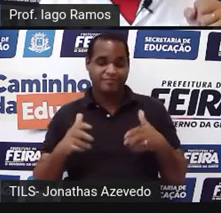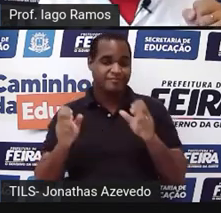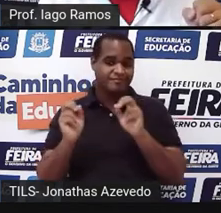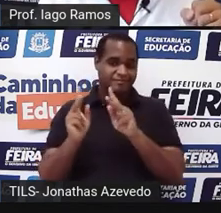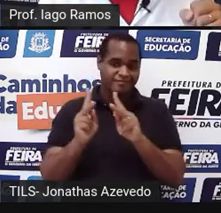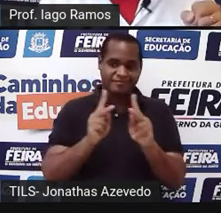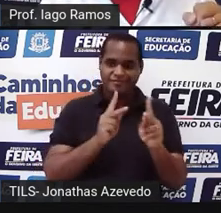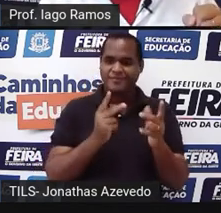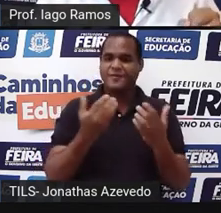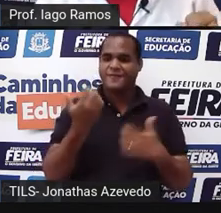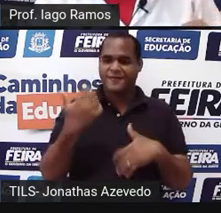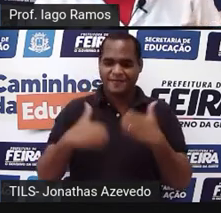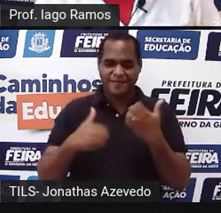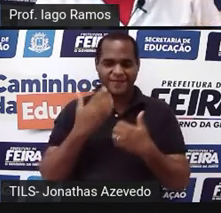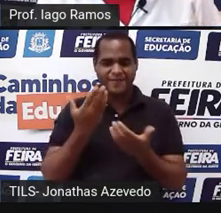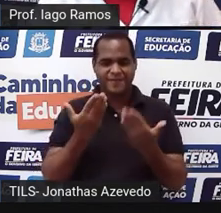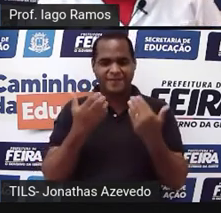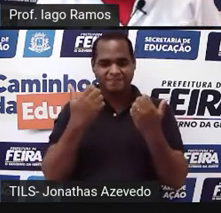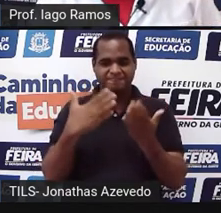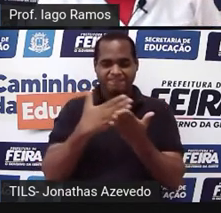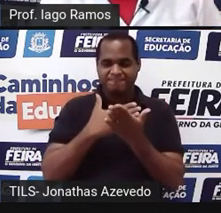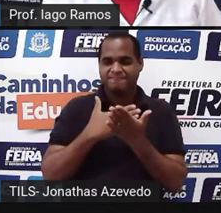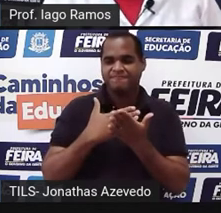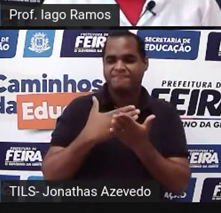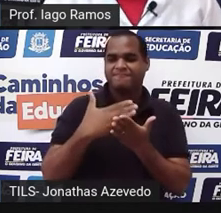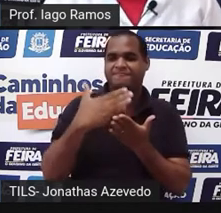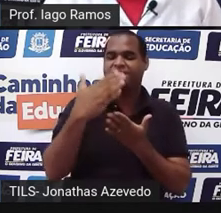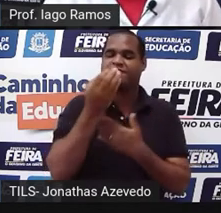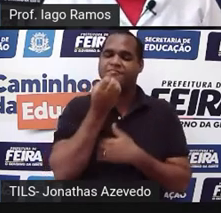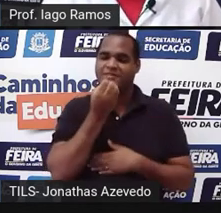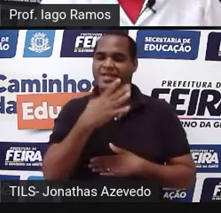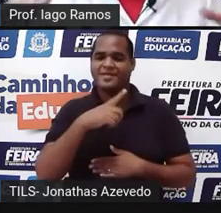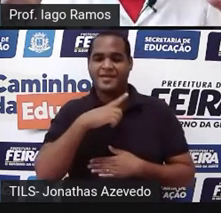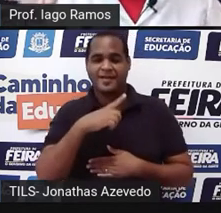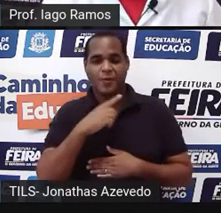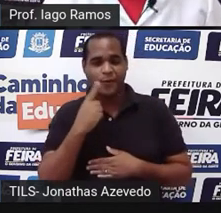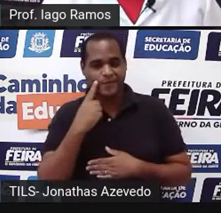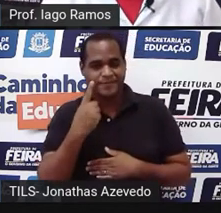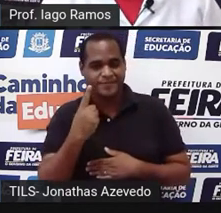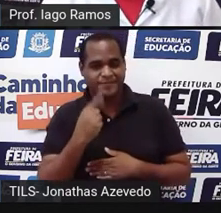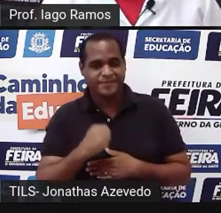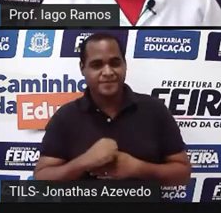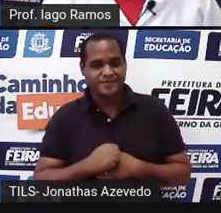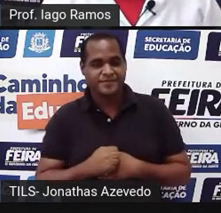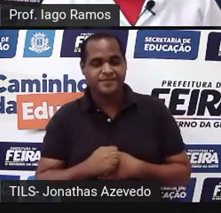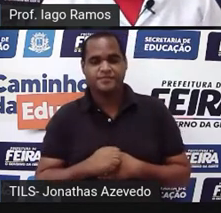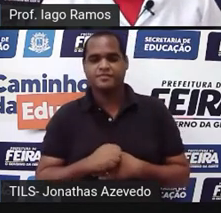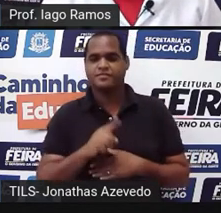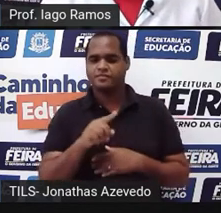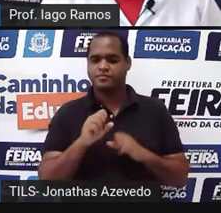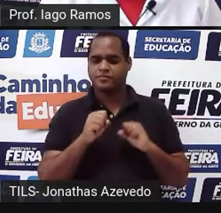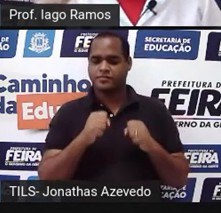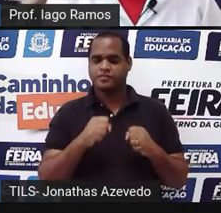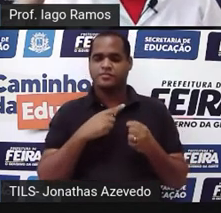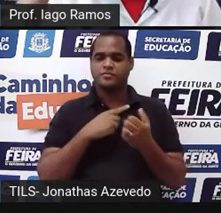Vem aqui comigo, a gente vai avançar. Olha só. O que é que a gente vai estudar agora?